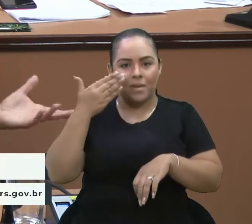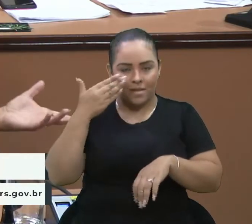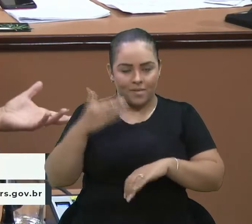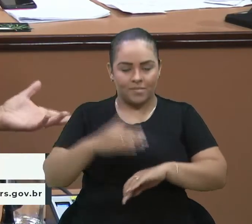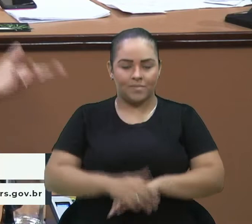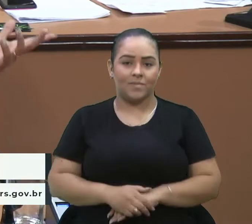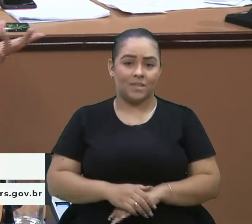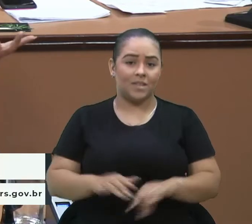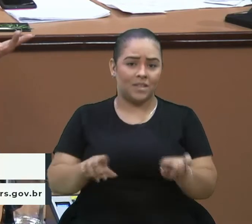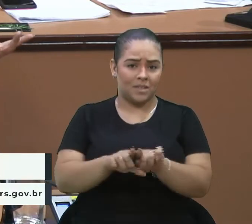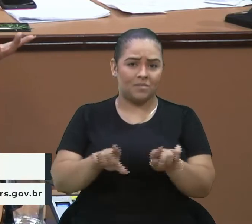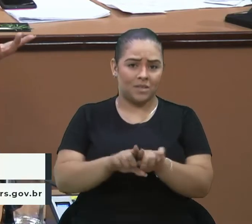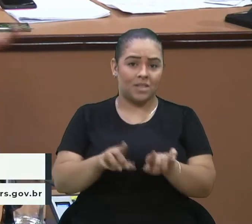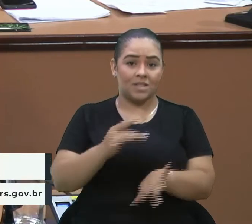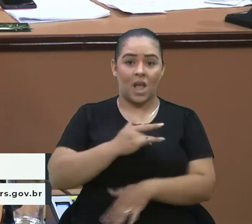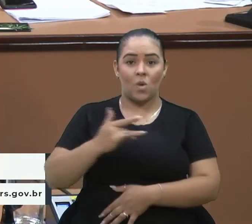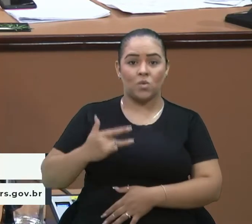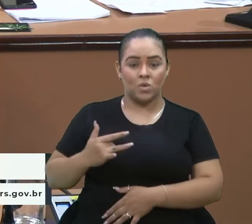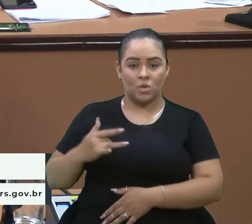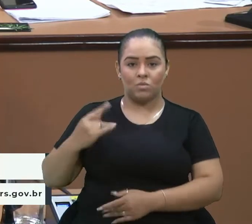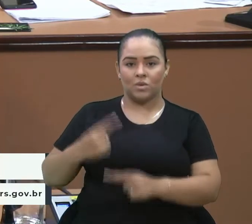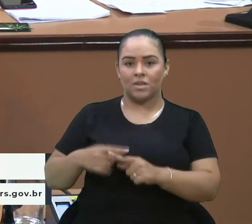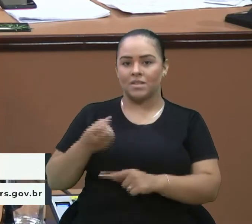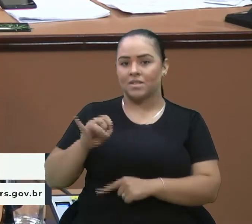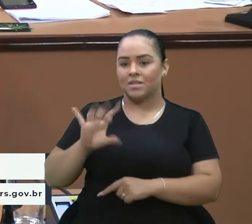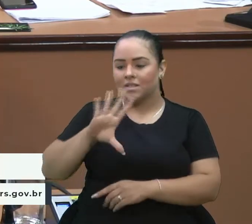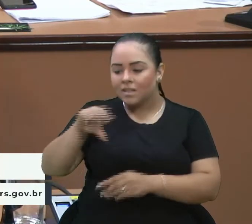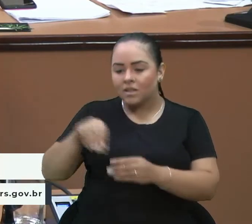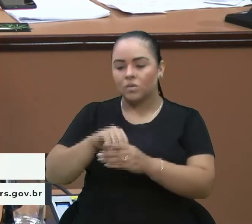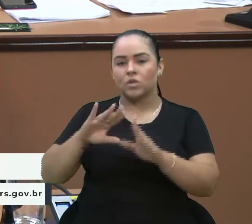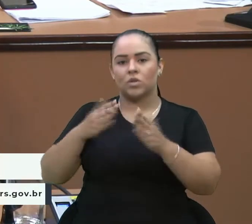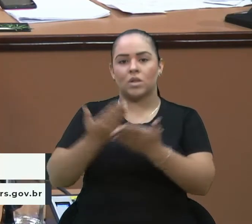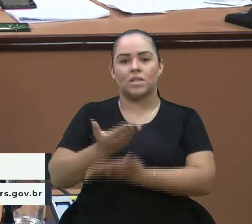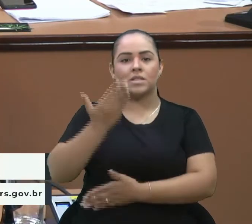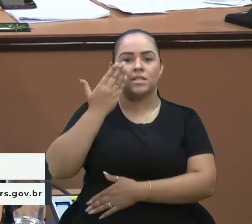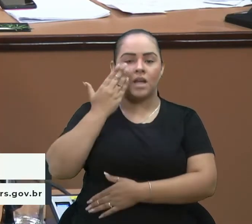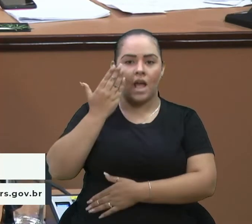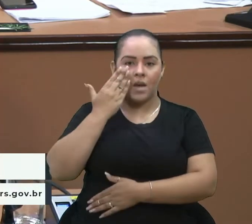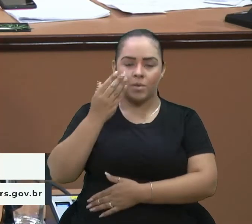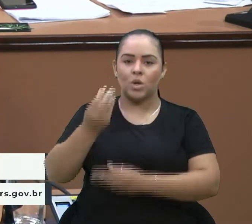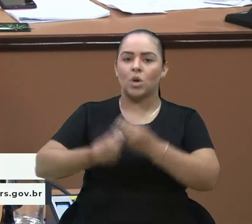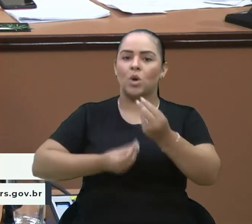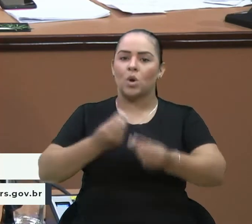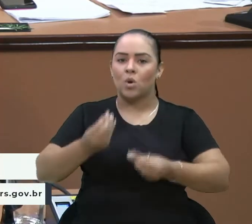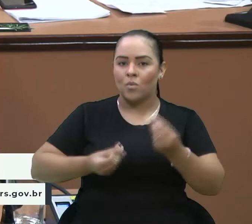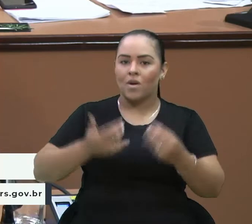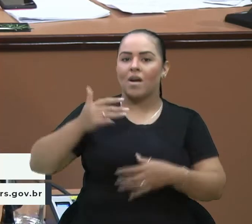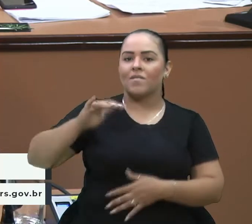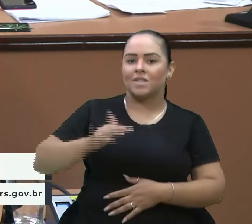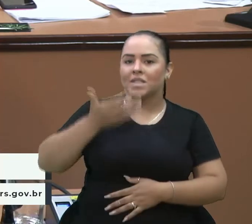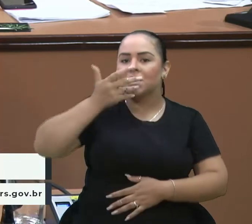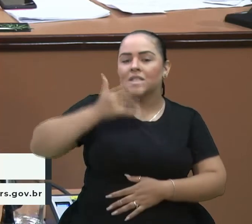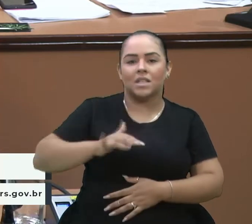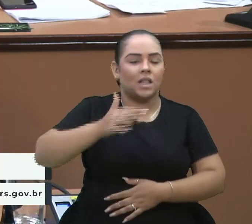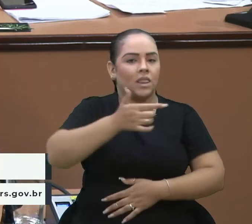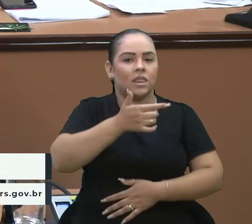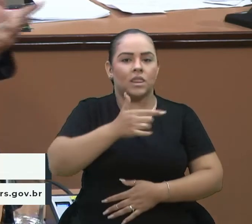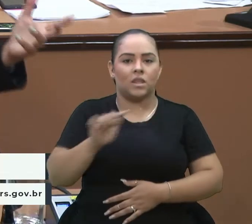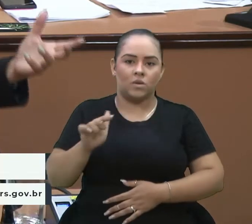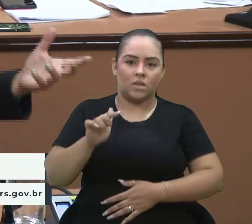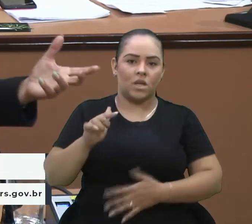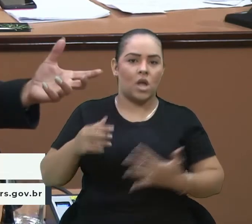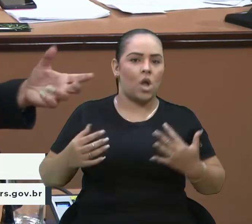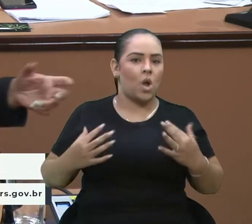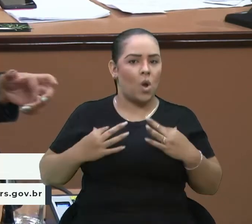E também uma questão de saúde, porque quem está nas escolas sabe o quanto, muitas vezes, as crianças não têm a